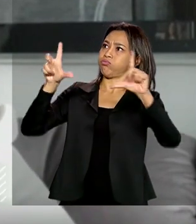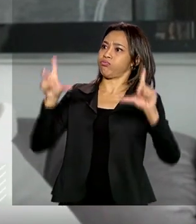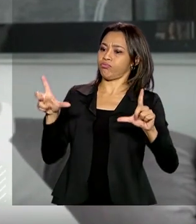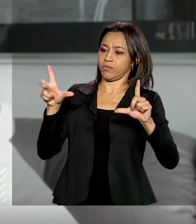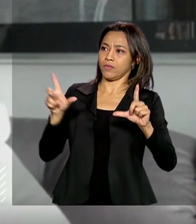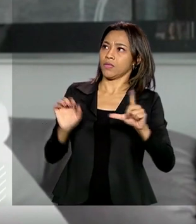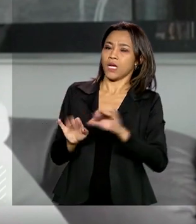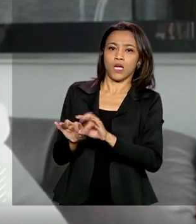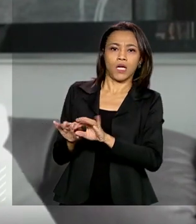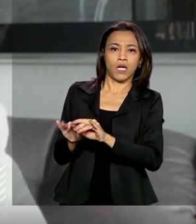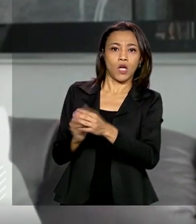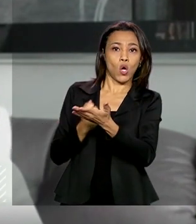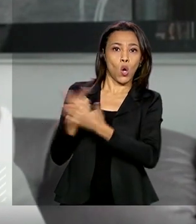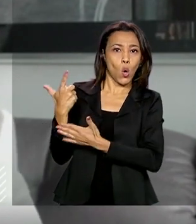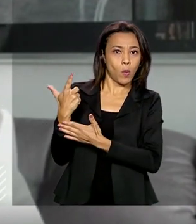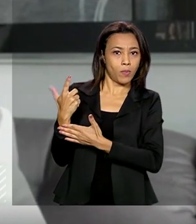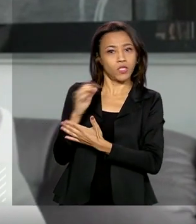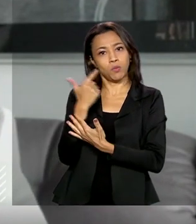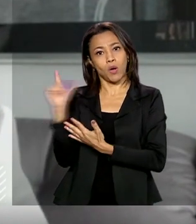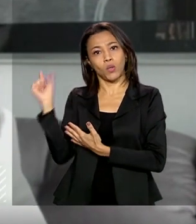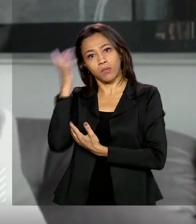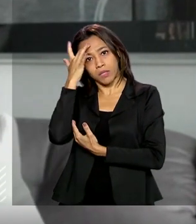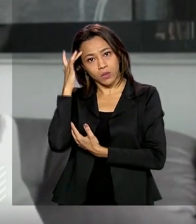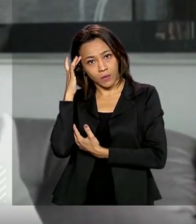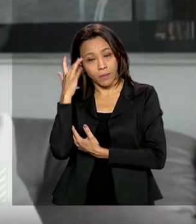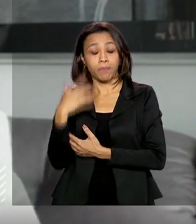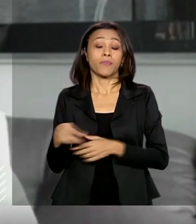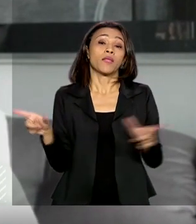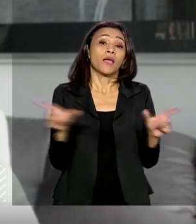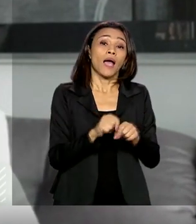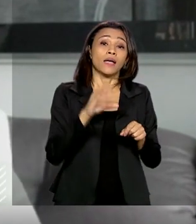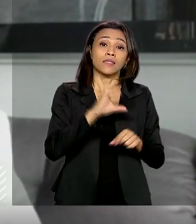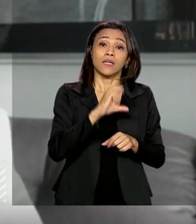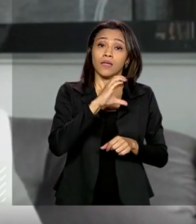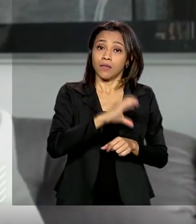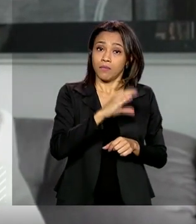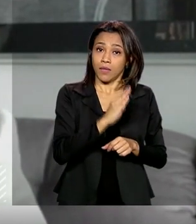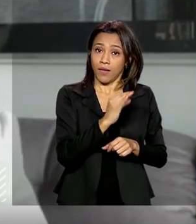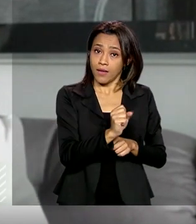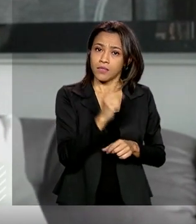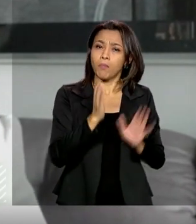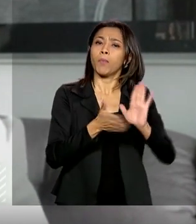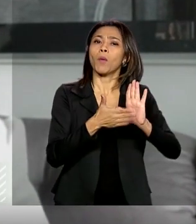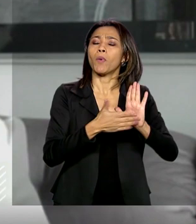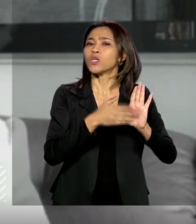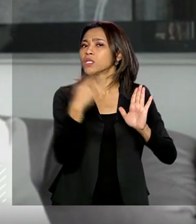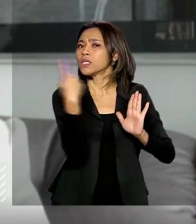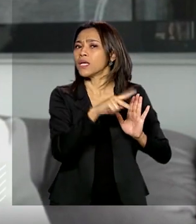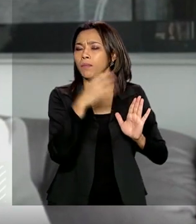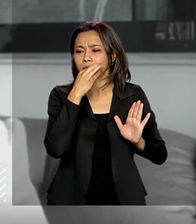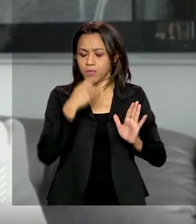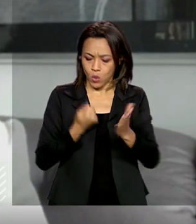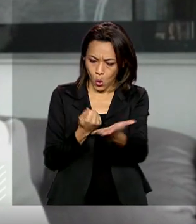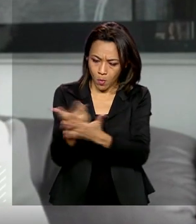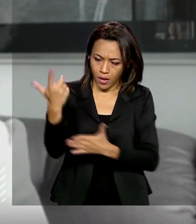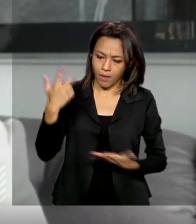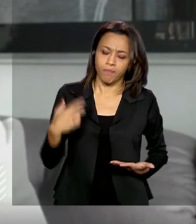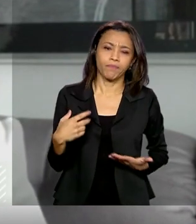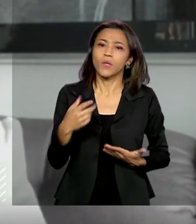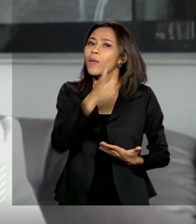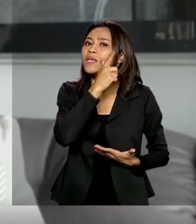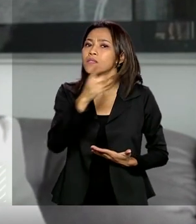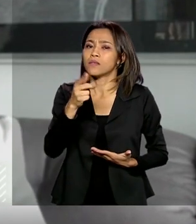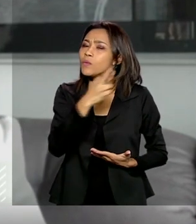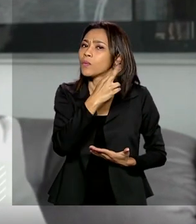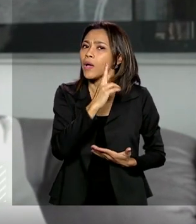mercadoria por meio desse site de alguém. A CBS, ela propõe o seguinte, que, por exemplo, se eu comprar uma alimentação em um restaurante, e ele